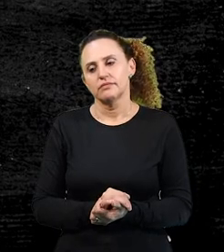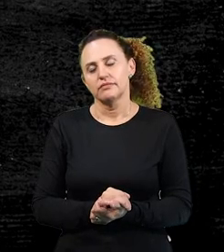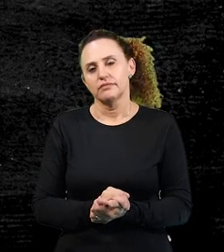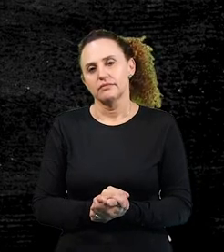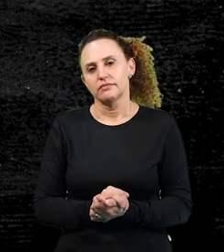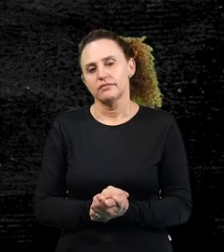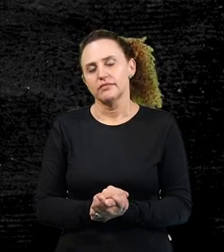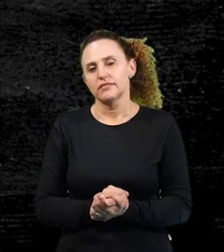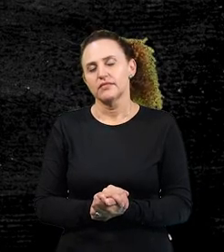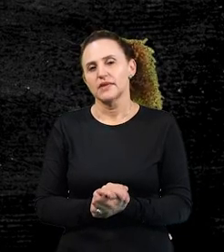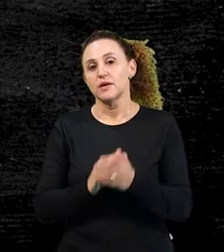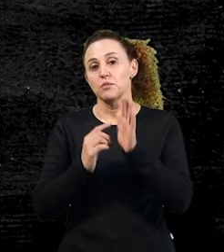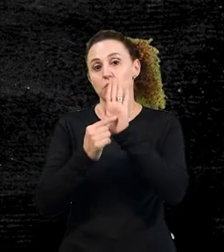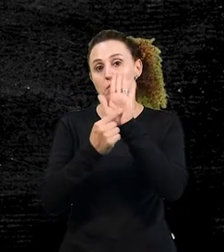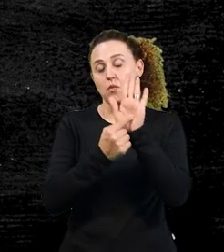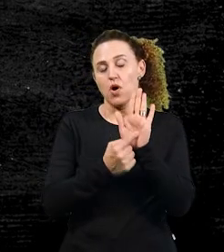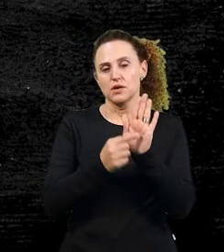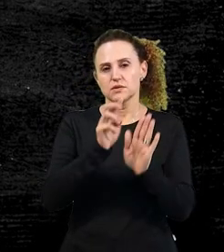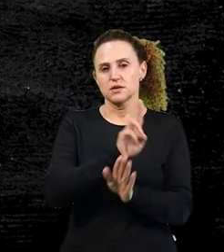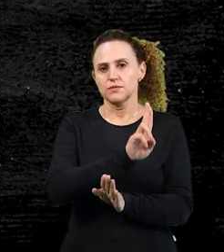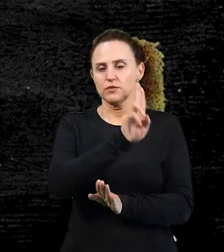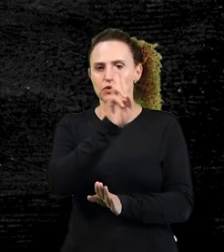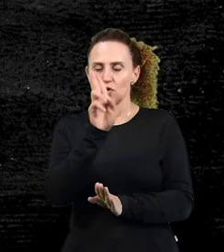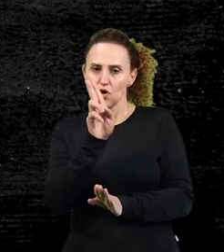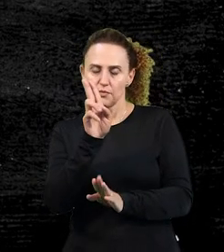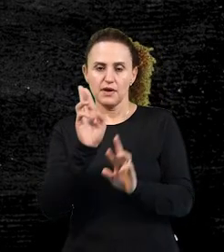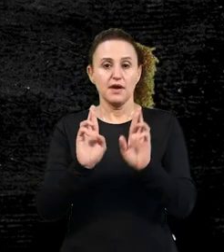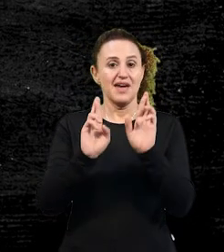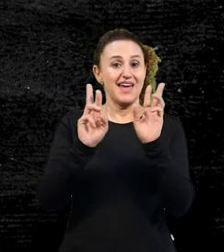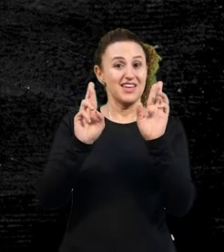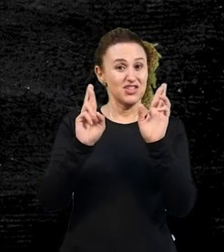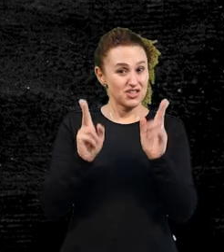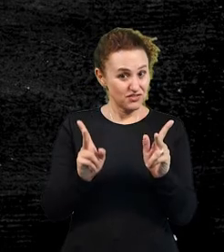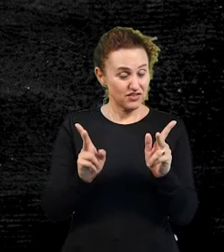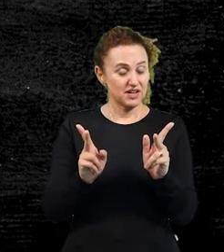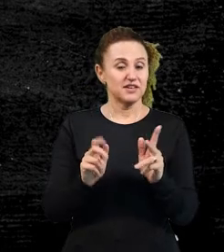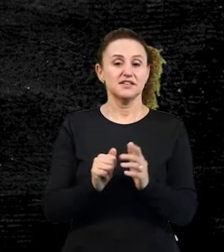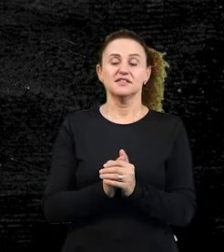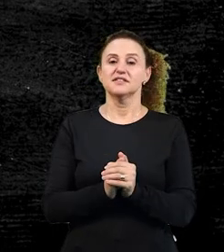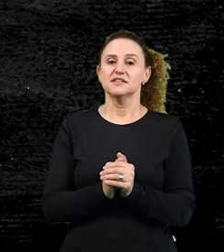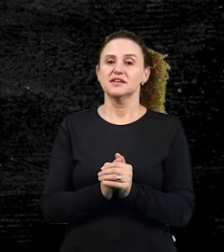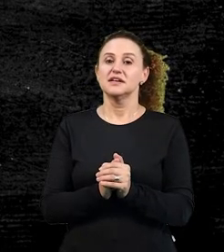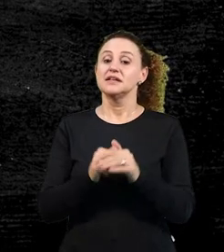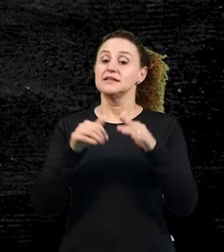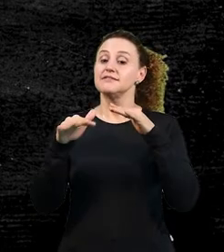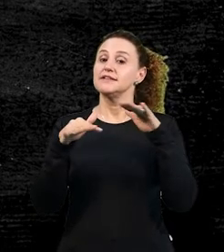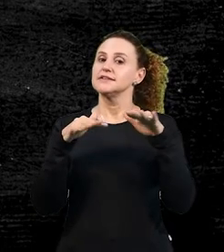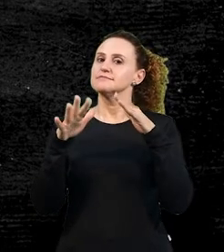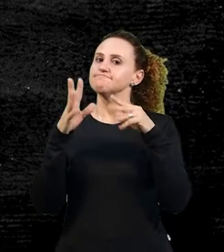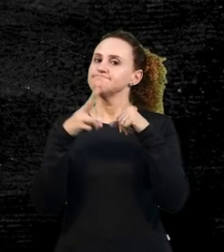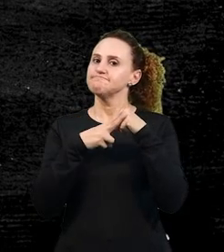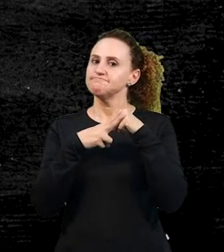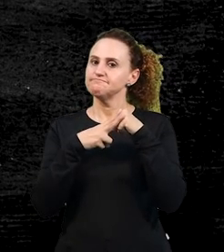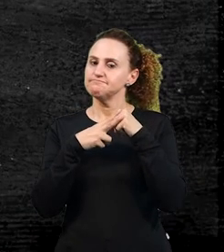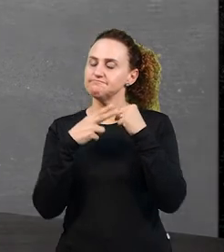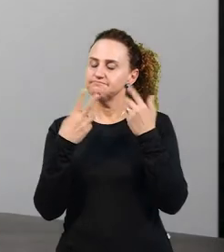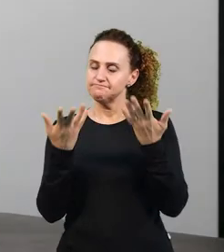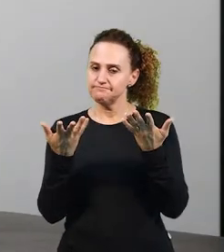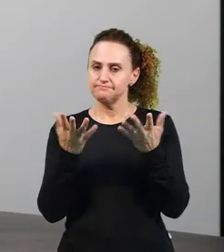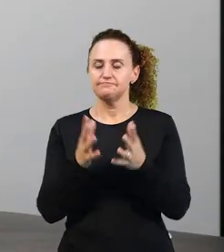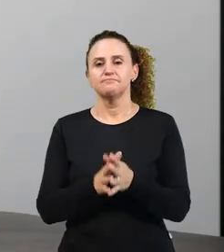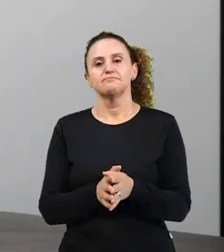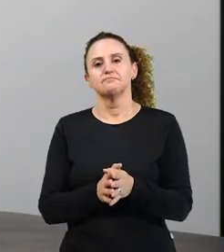indicam flexão de nome são diferentes dos morfemas de flexão verbal, tá?